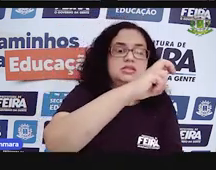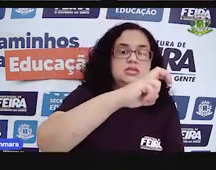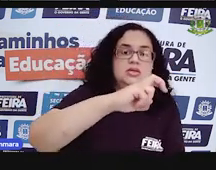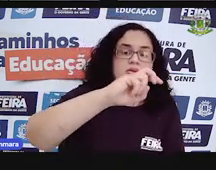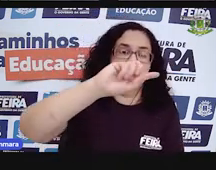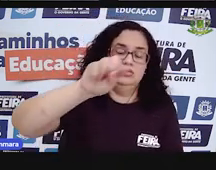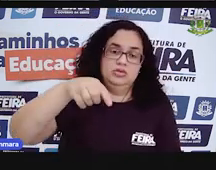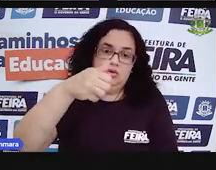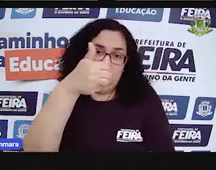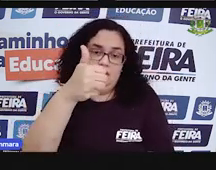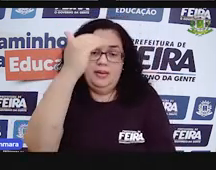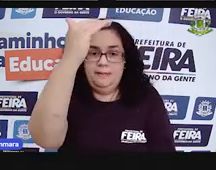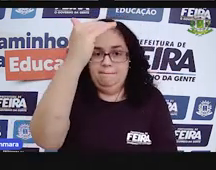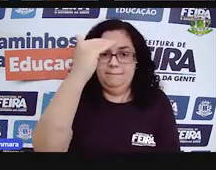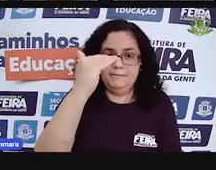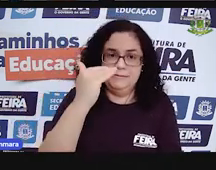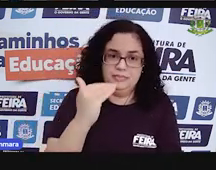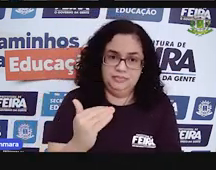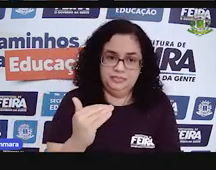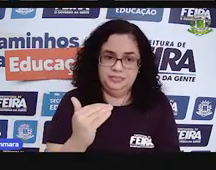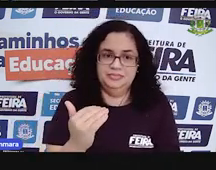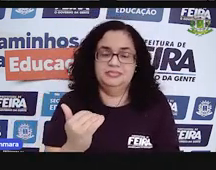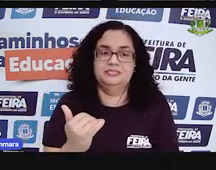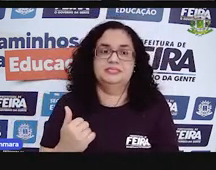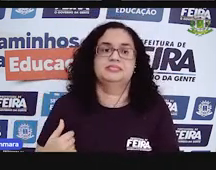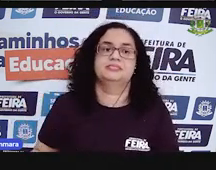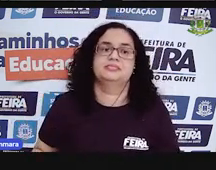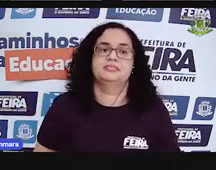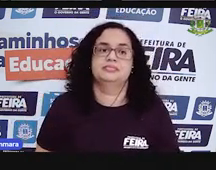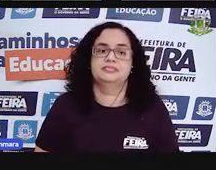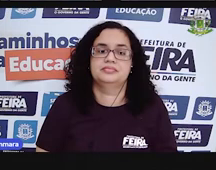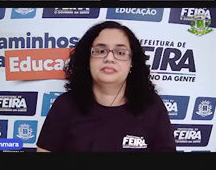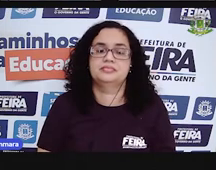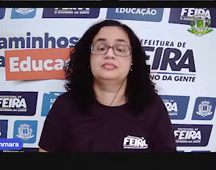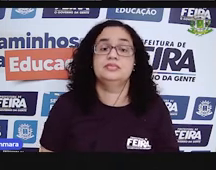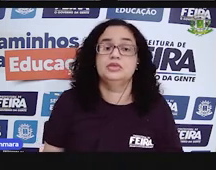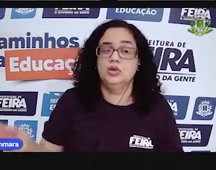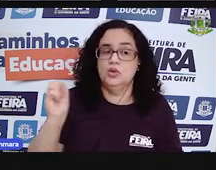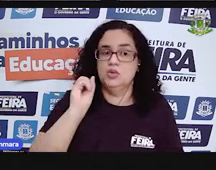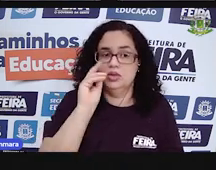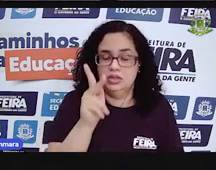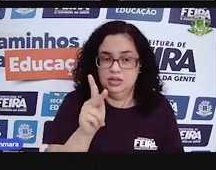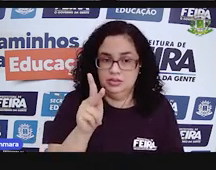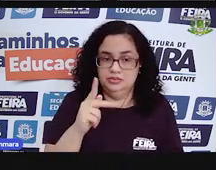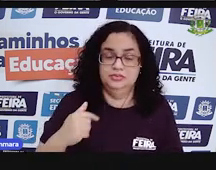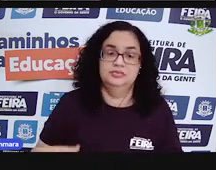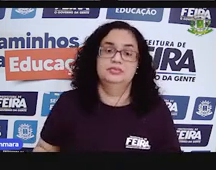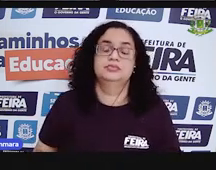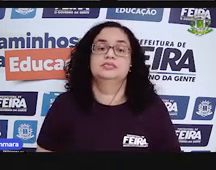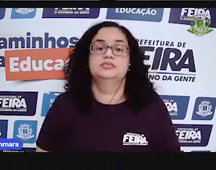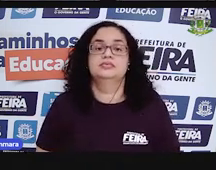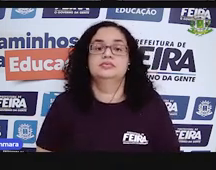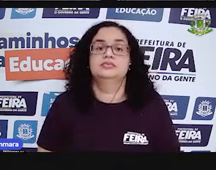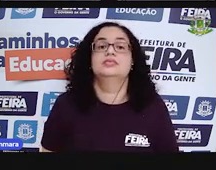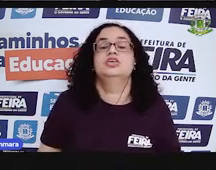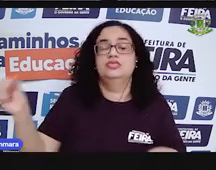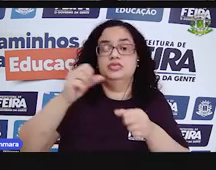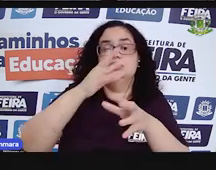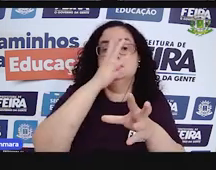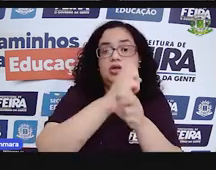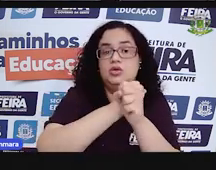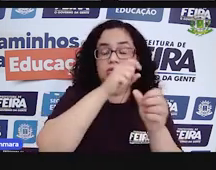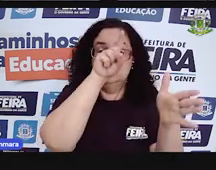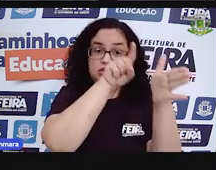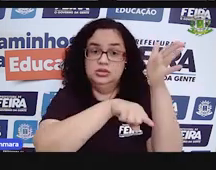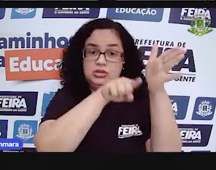,1 ficou... Desculpa. Ficou embaixo. Tá bom? Então, vamos lá. Vamos fazer essa conta de